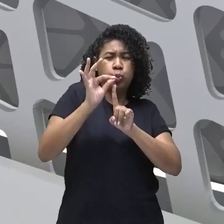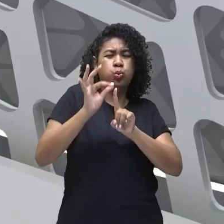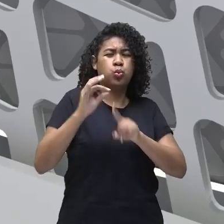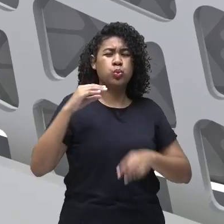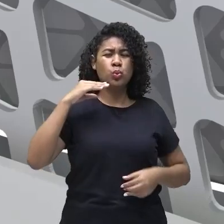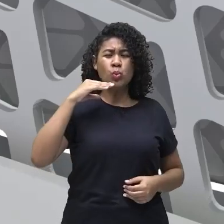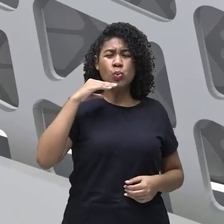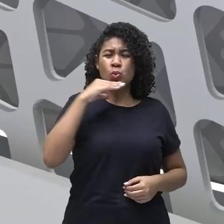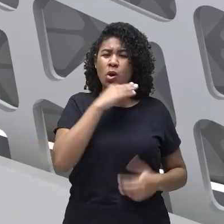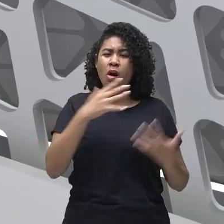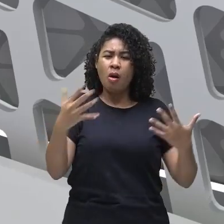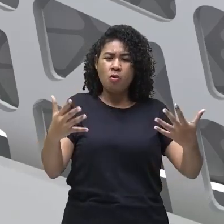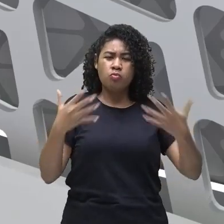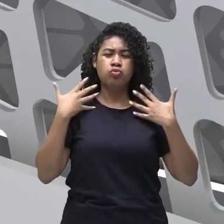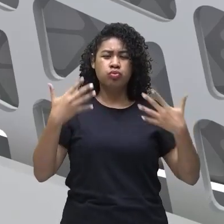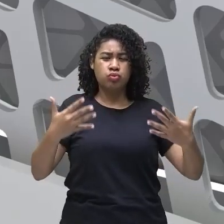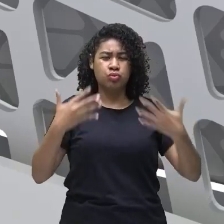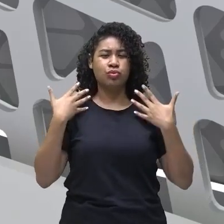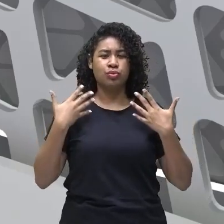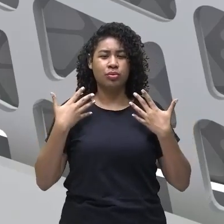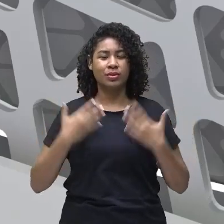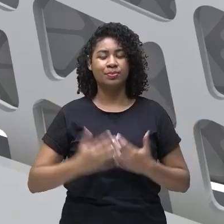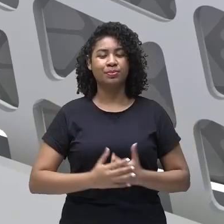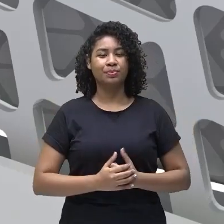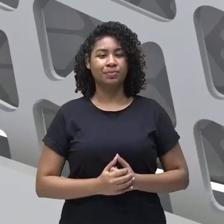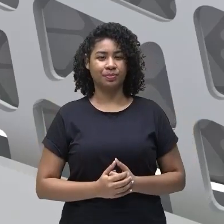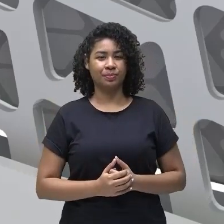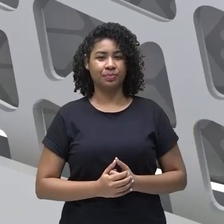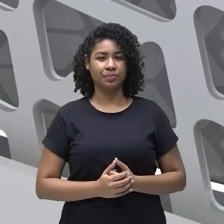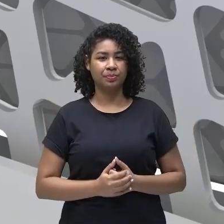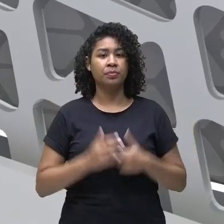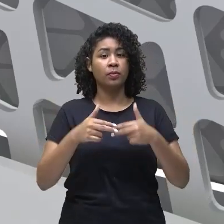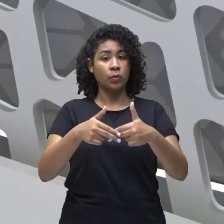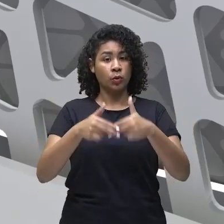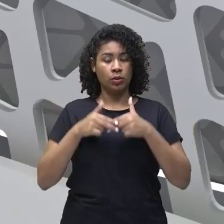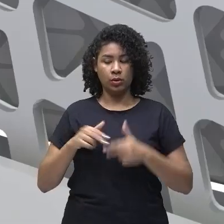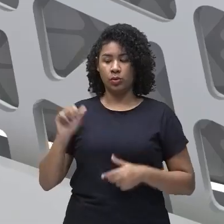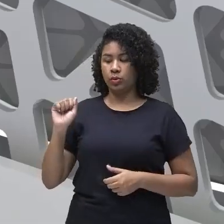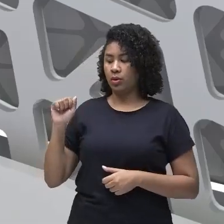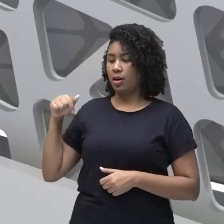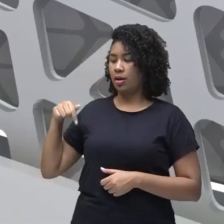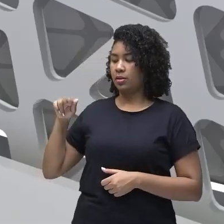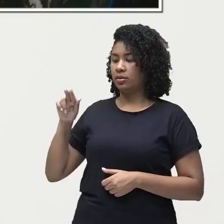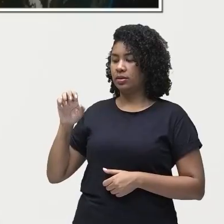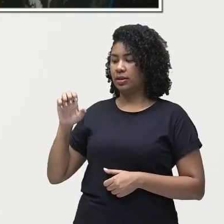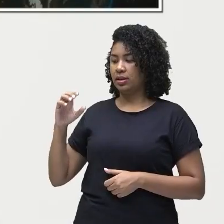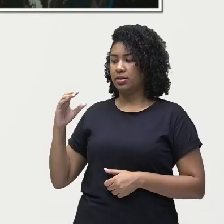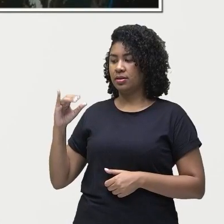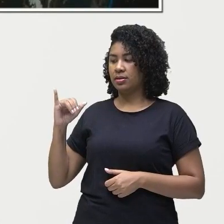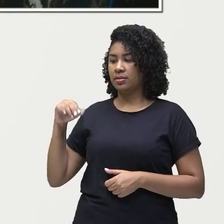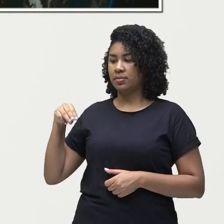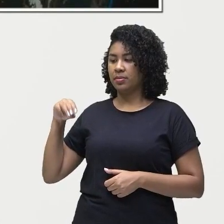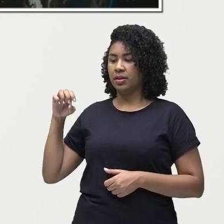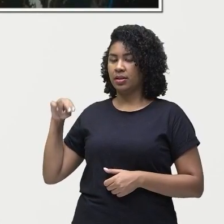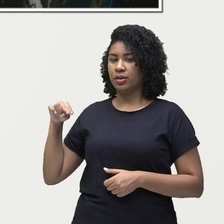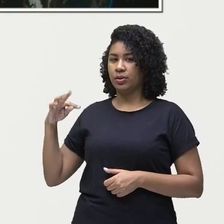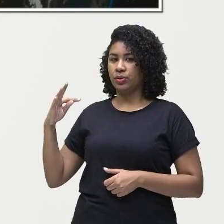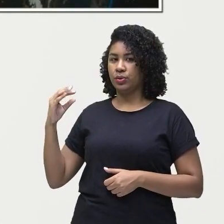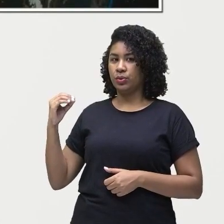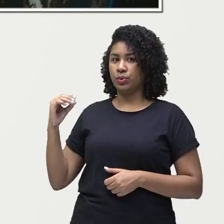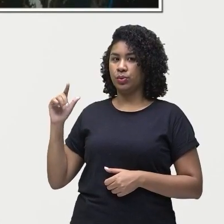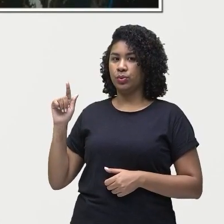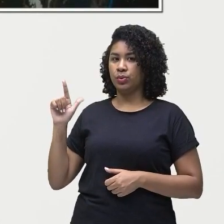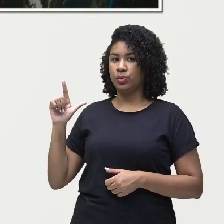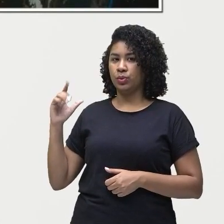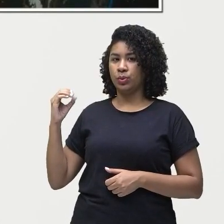de aquecimento global o aquecimento global e uma consequência desses desequilíbrios